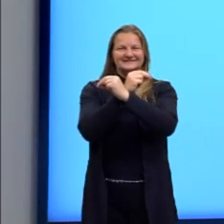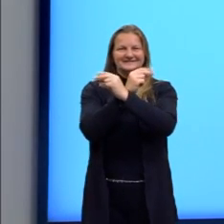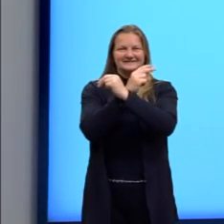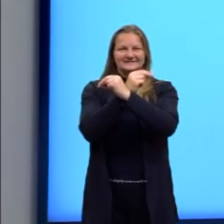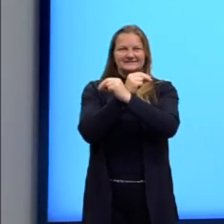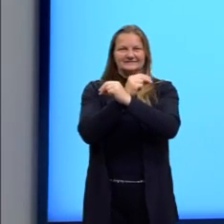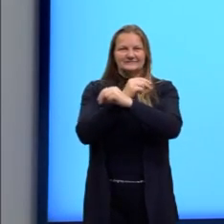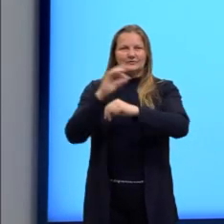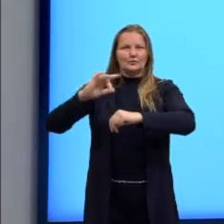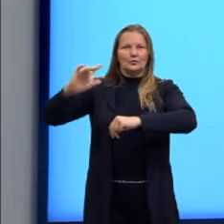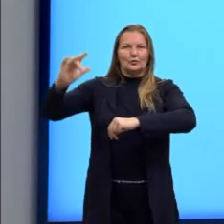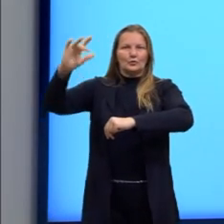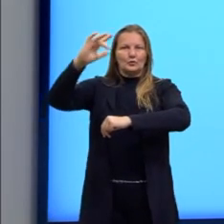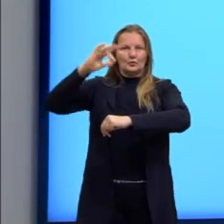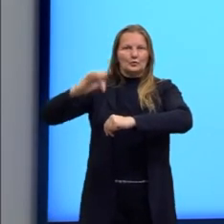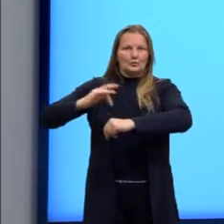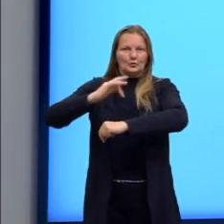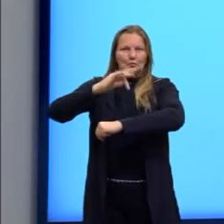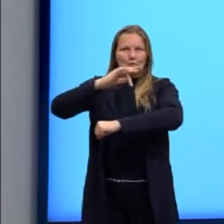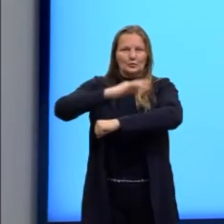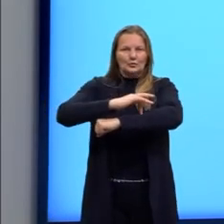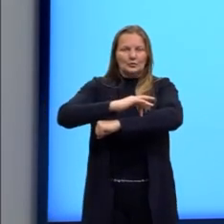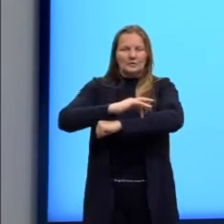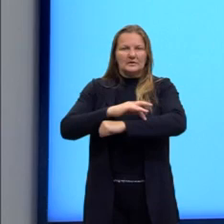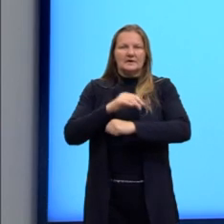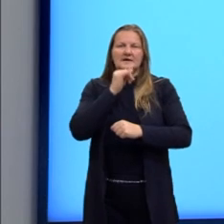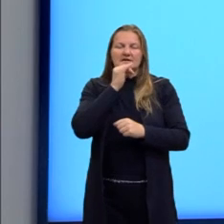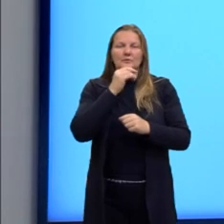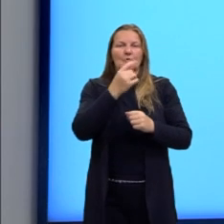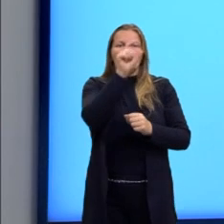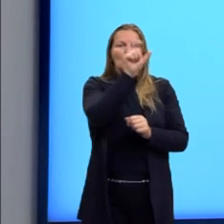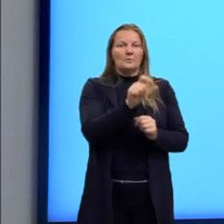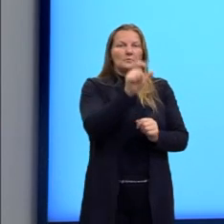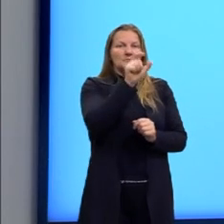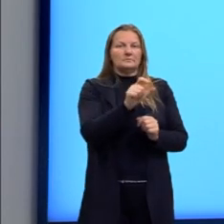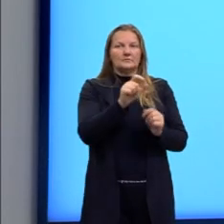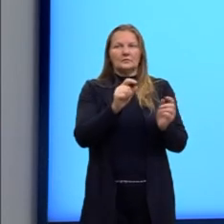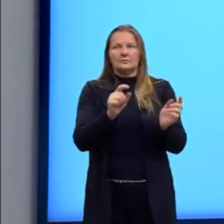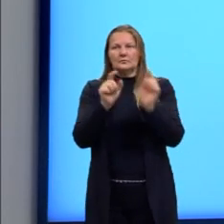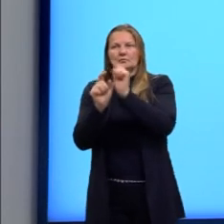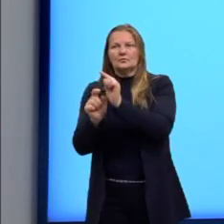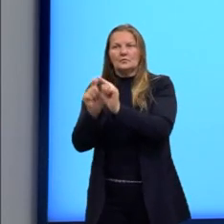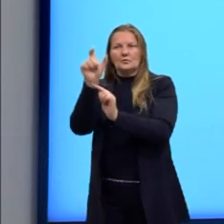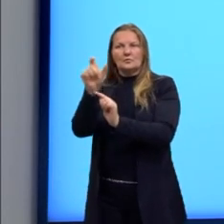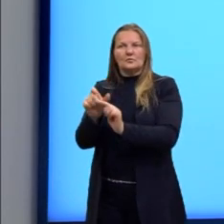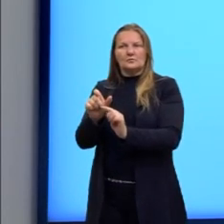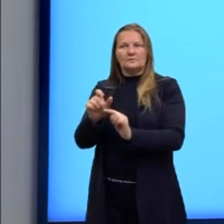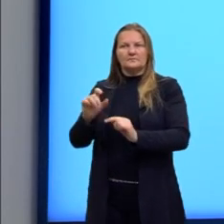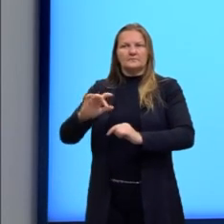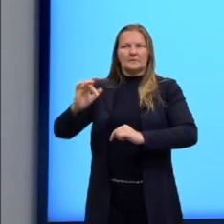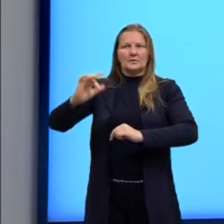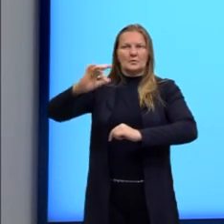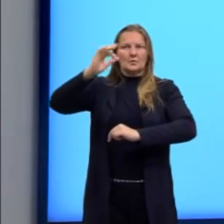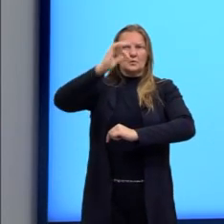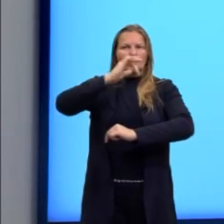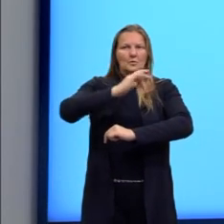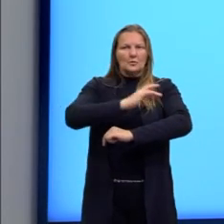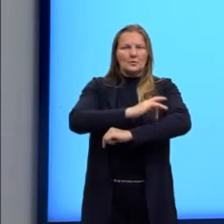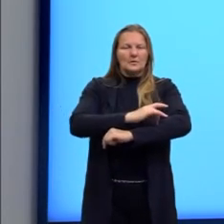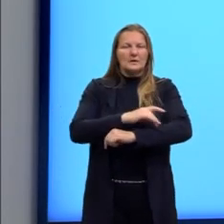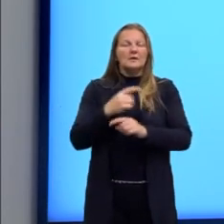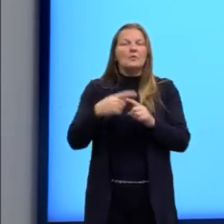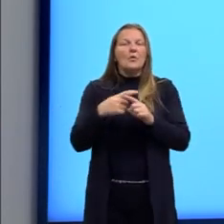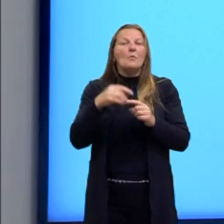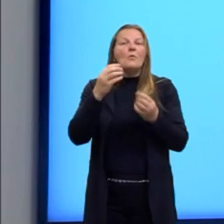ser o vetor que vai transmitir a doença de um indivíduo para o outro. E também é cobrado a